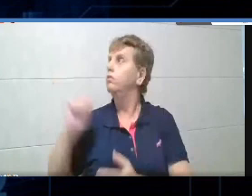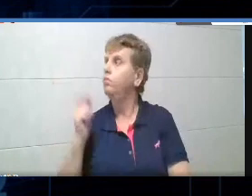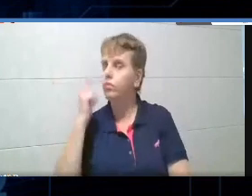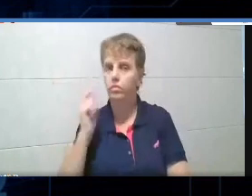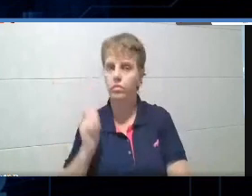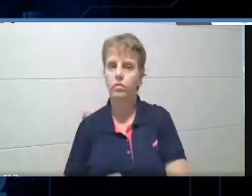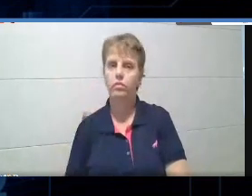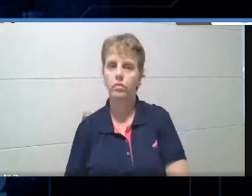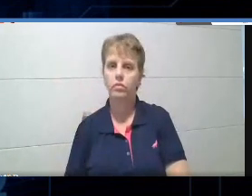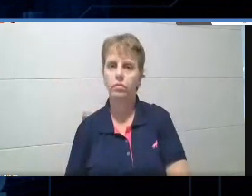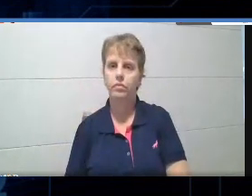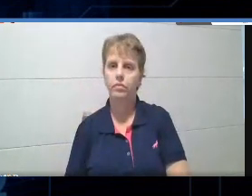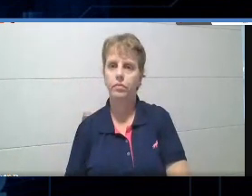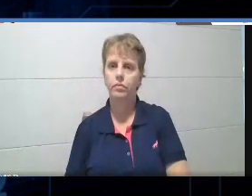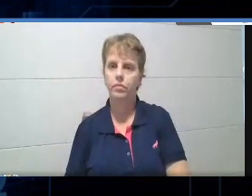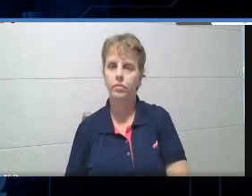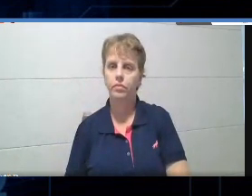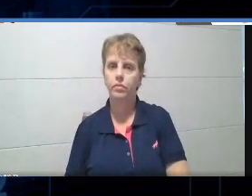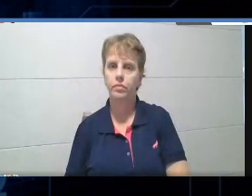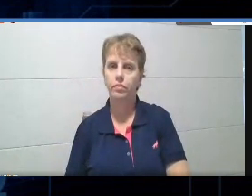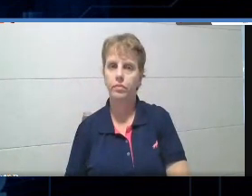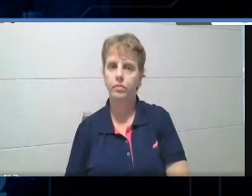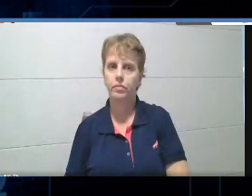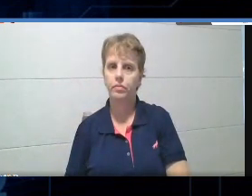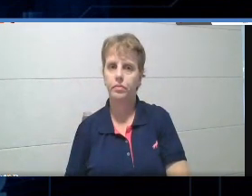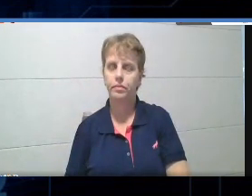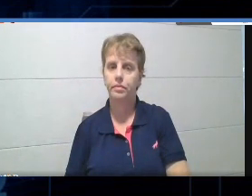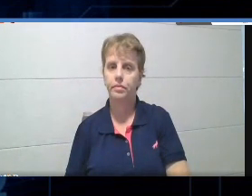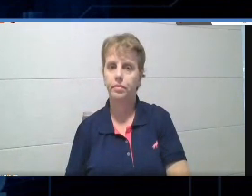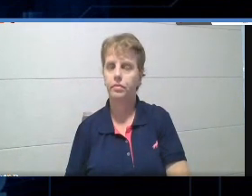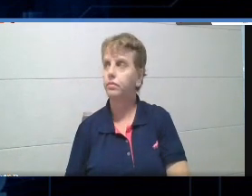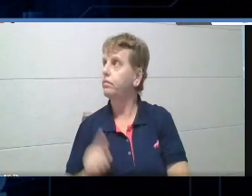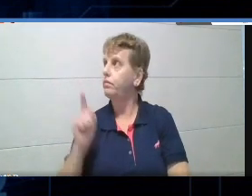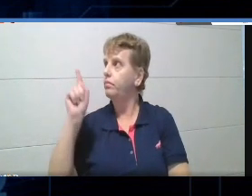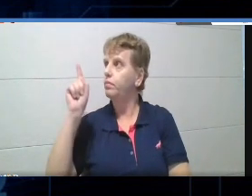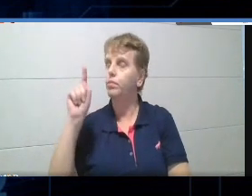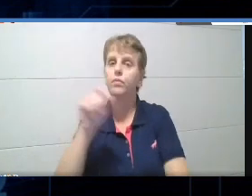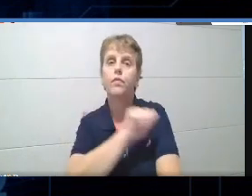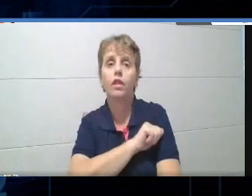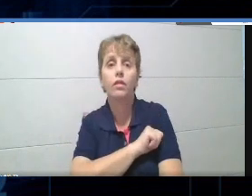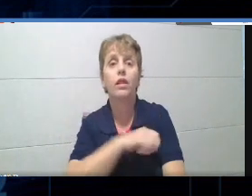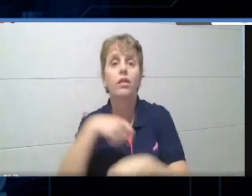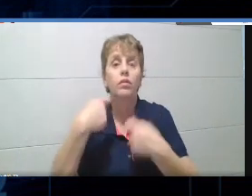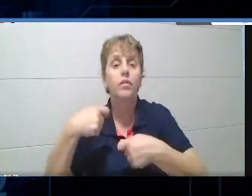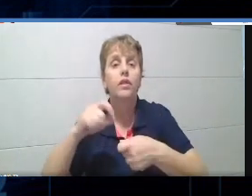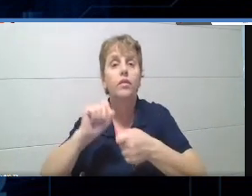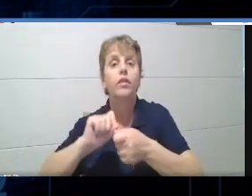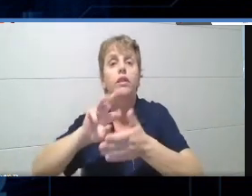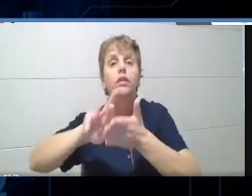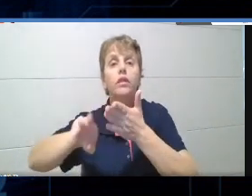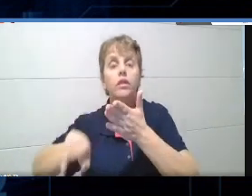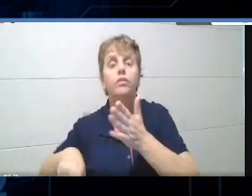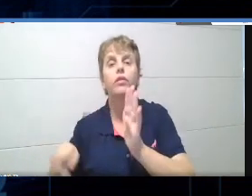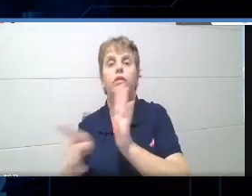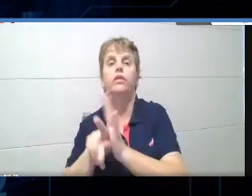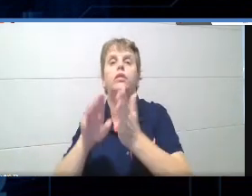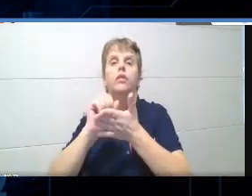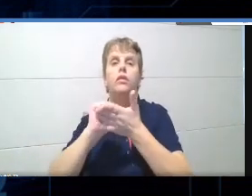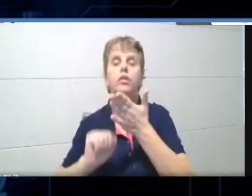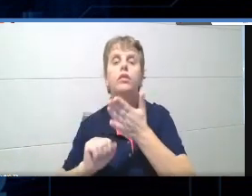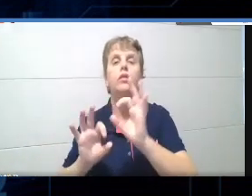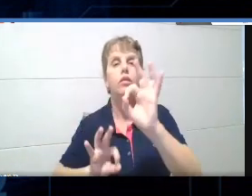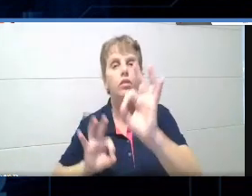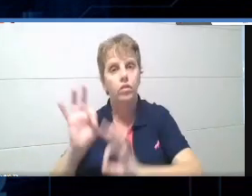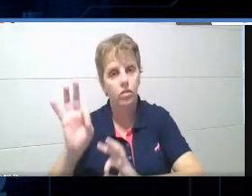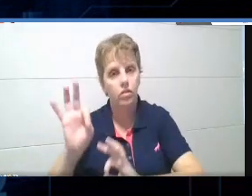ó, aqui, que gente, eles tinham que fazer várias atividades, então tem planejamento,